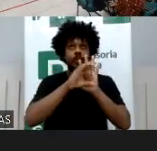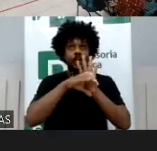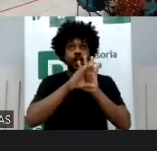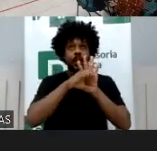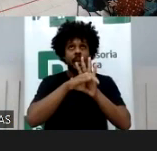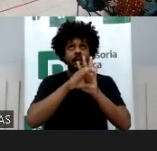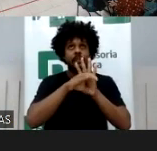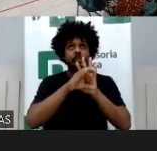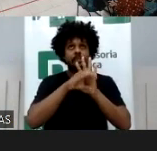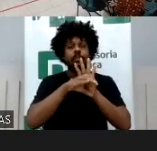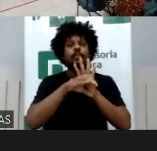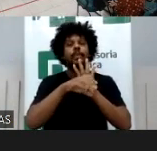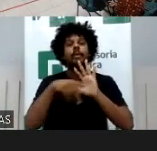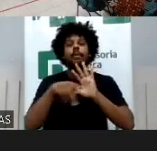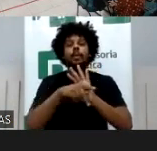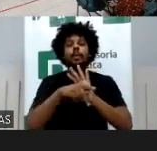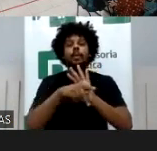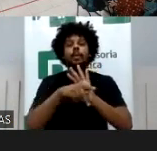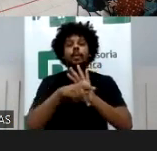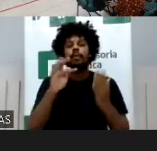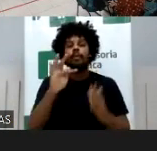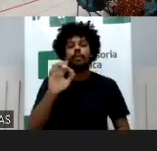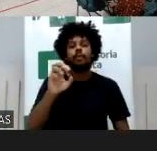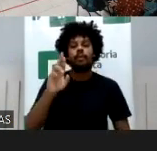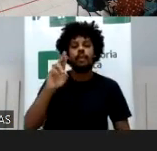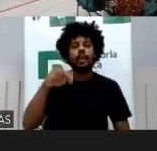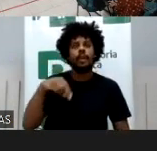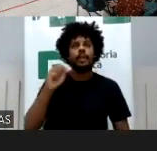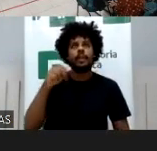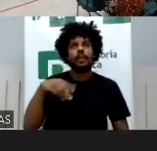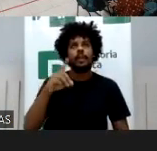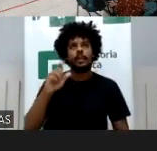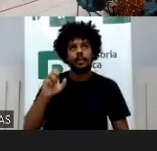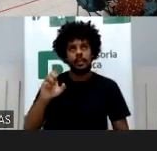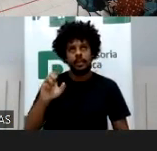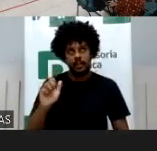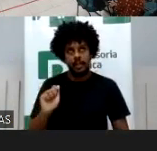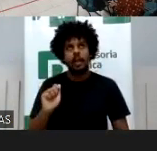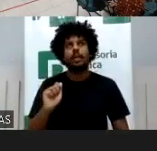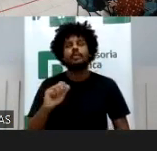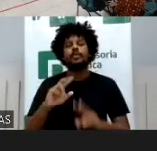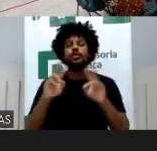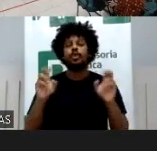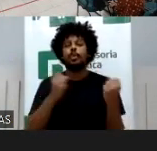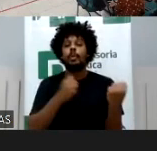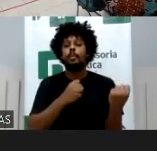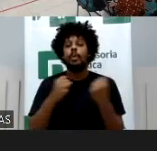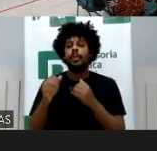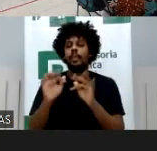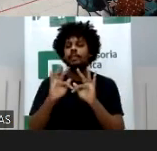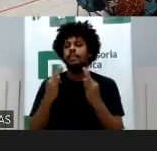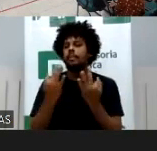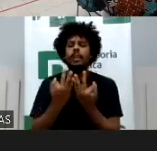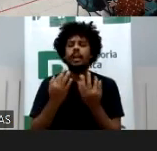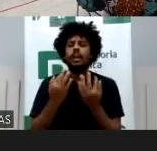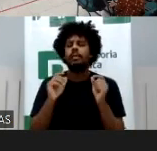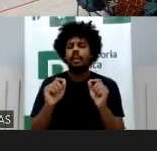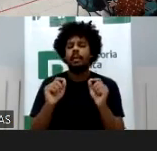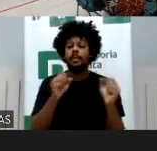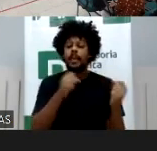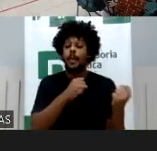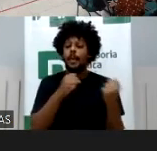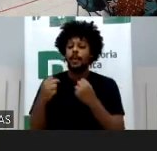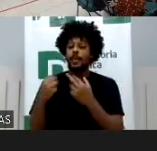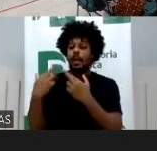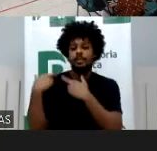principalmente da Fernanda Tartucci, tá? De poder familiar, que ela diz o seguinte, poder familiar configura-se na atualidade como um poder